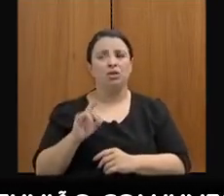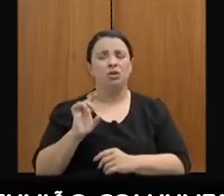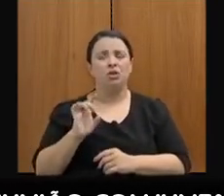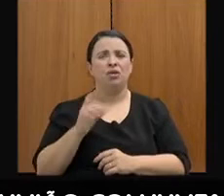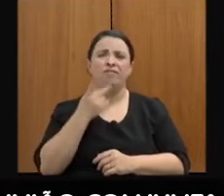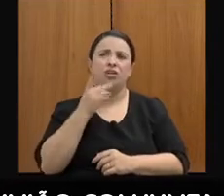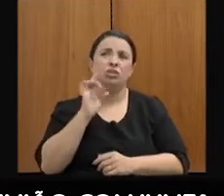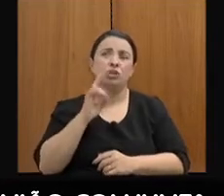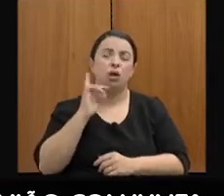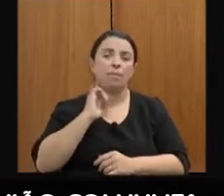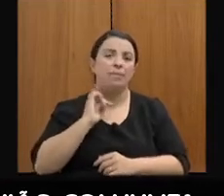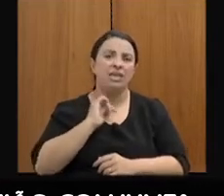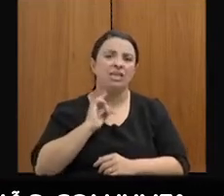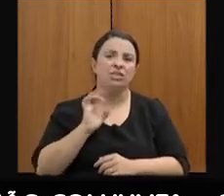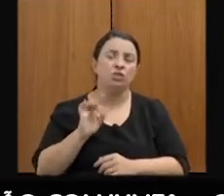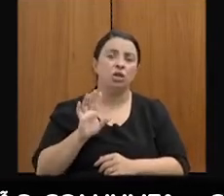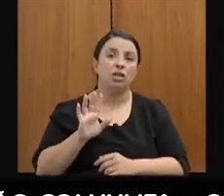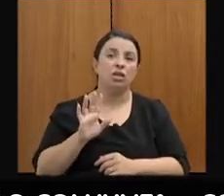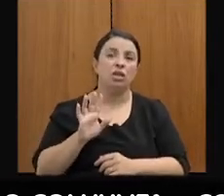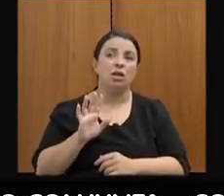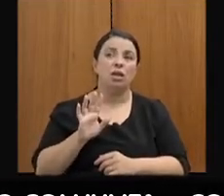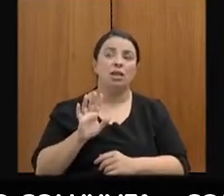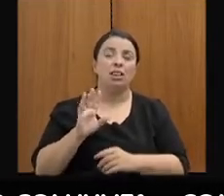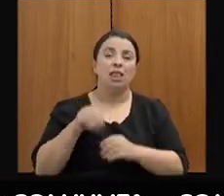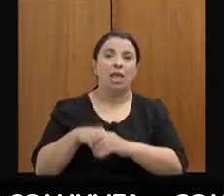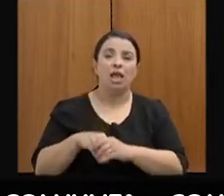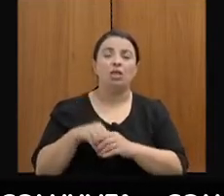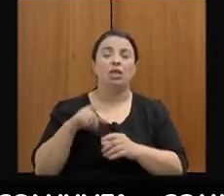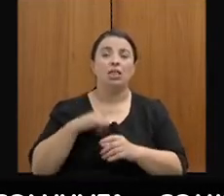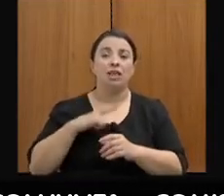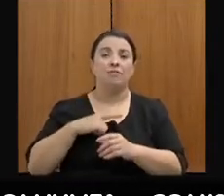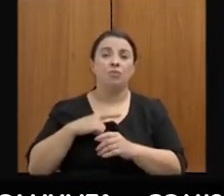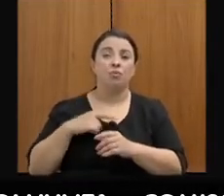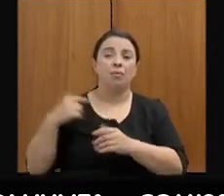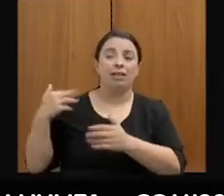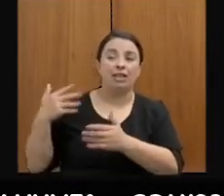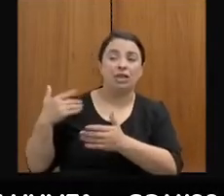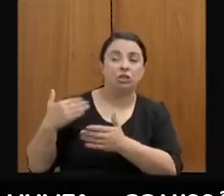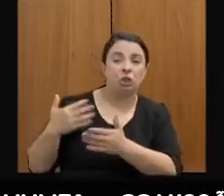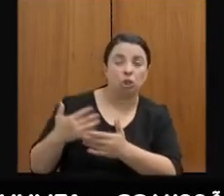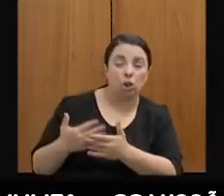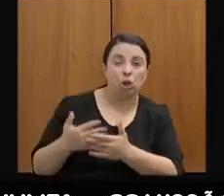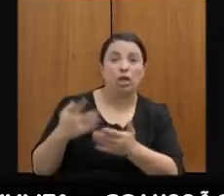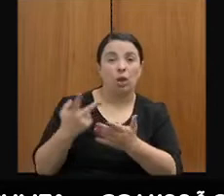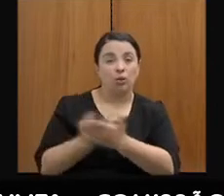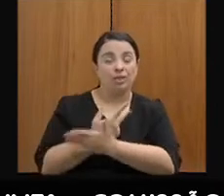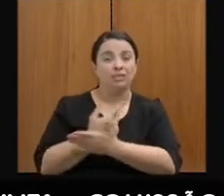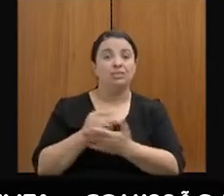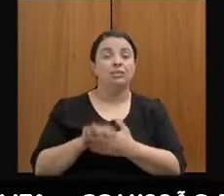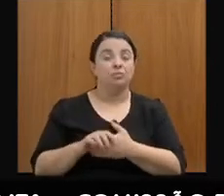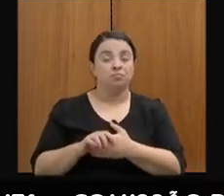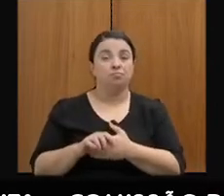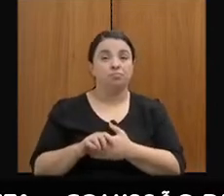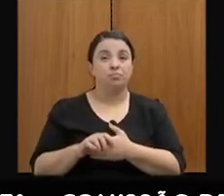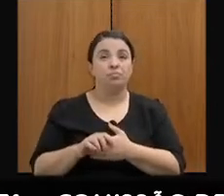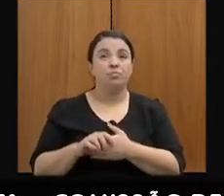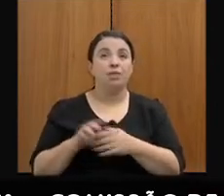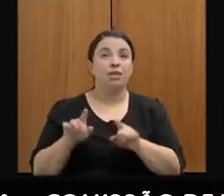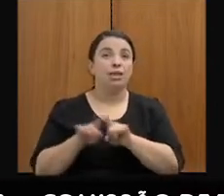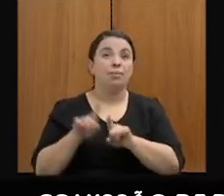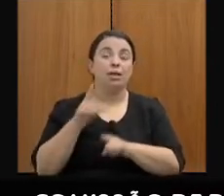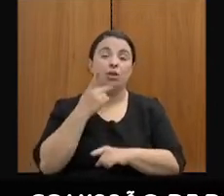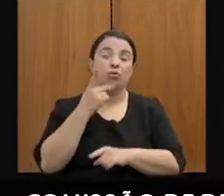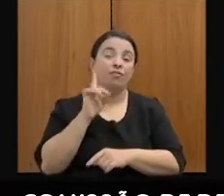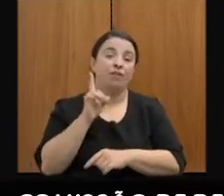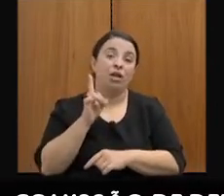caminho que Minas teve, quem pegou essa situação, quem lidou essa situação, e também não estou dizendo que não